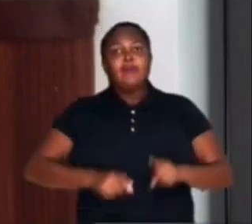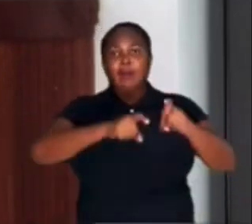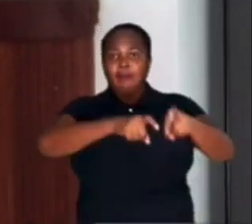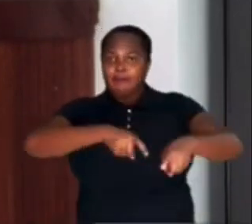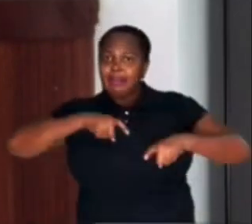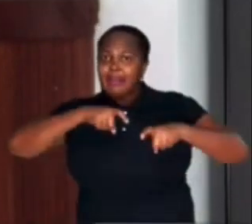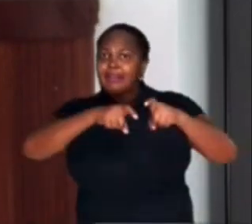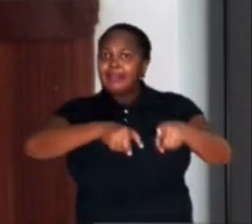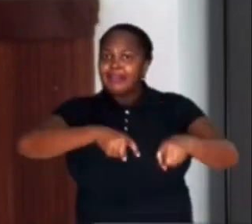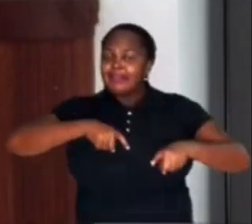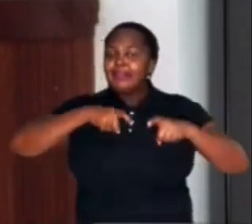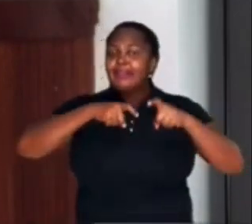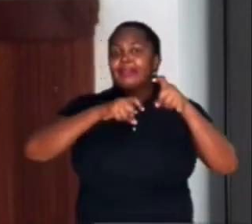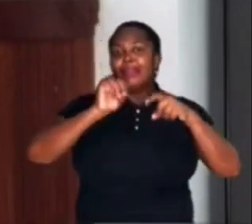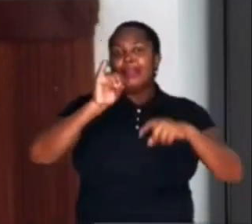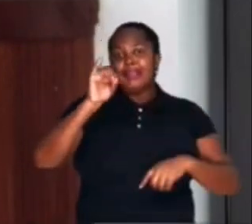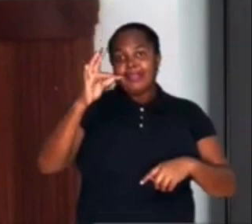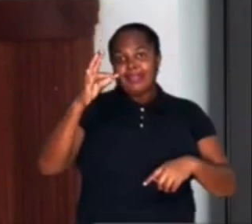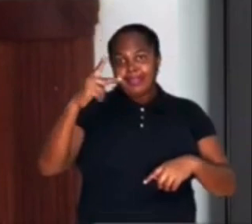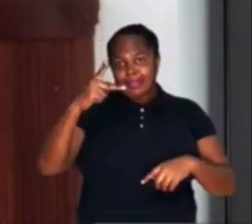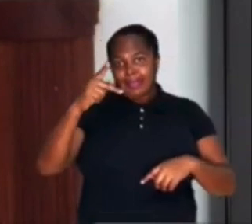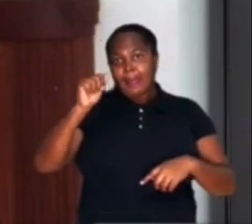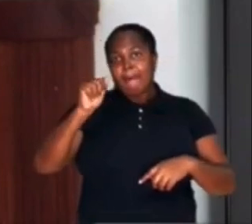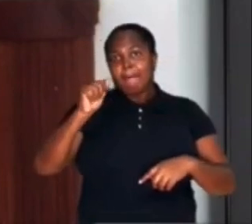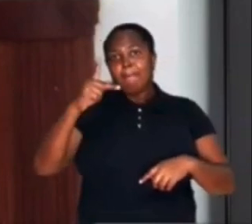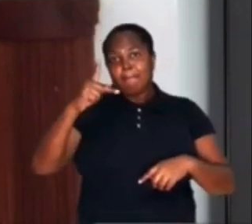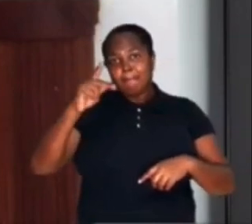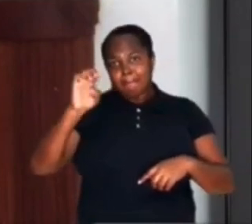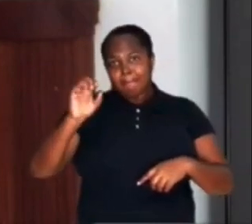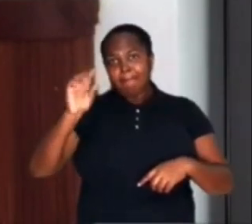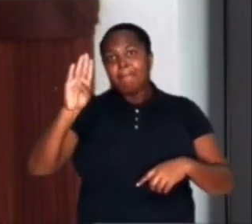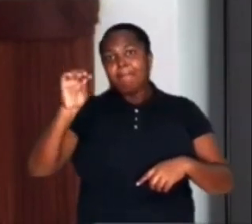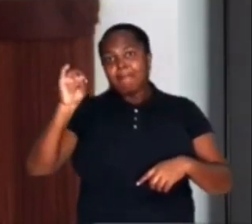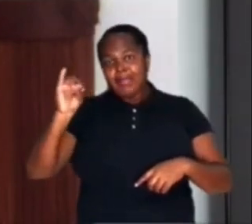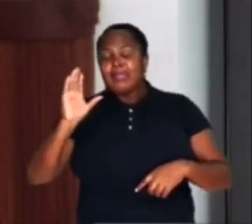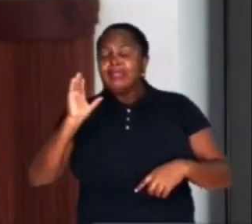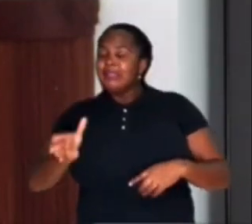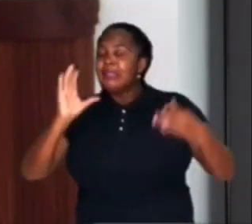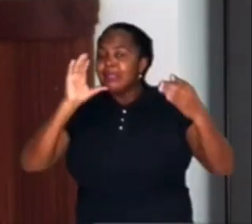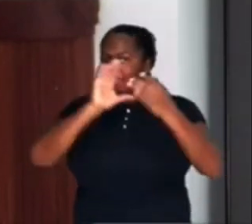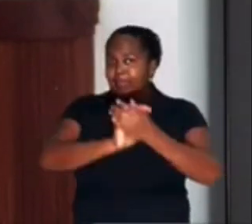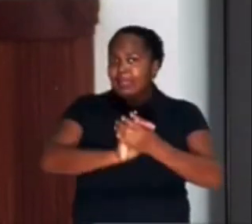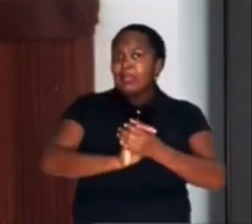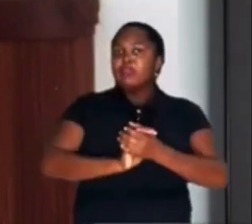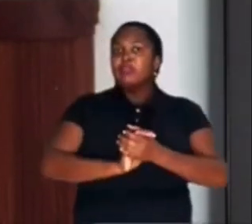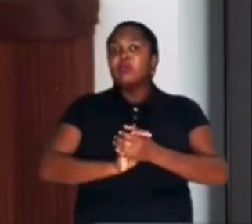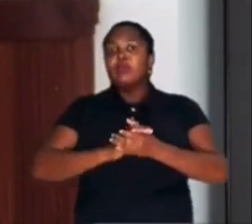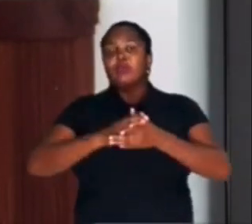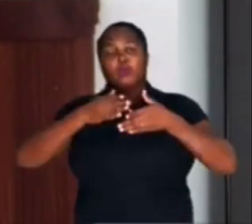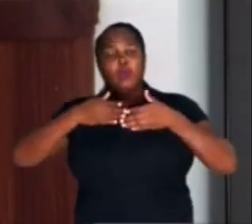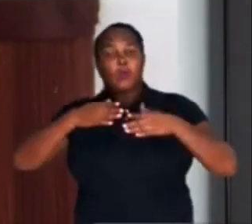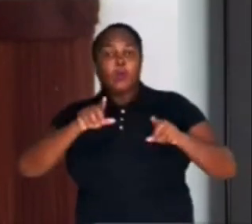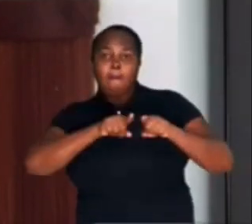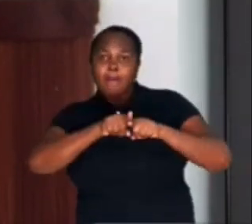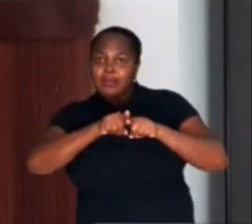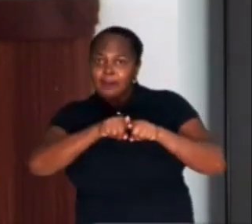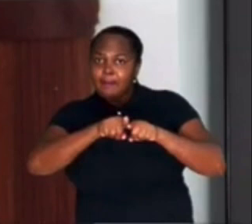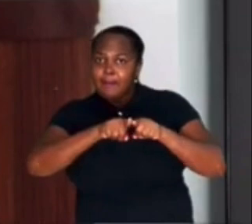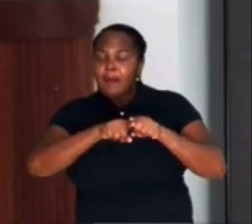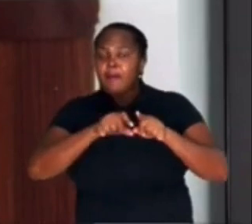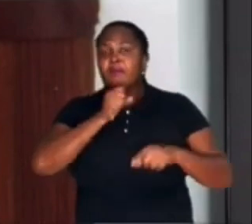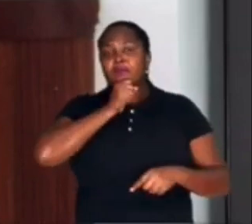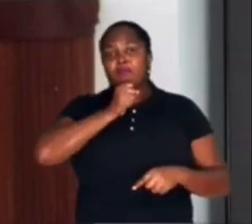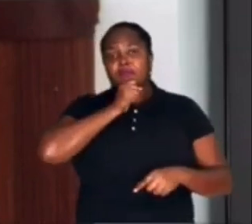município de Itapebi. Já casados e com os meus irmãos mais velhos, Tales e Marcos,